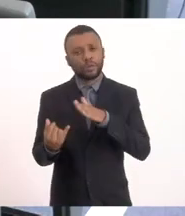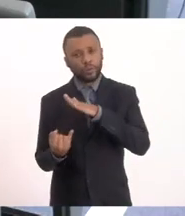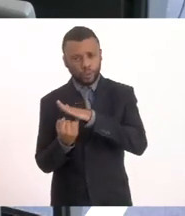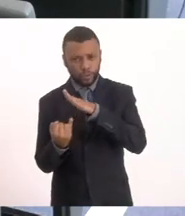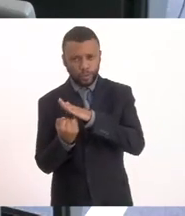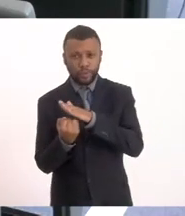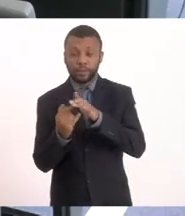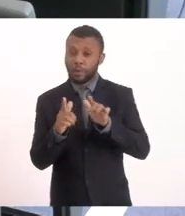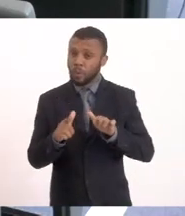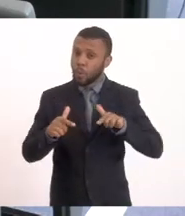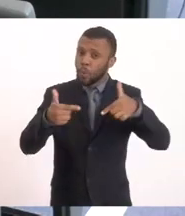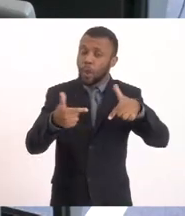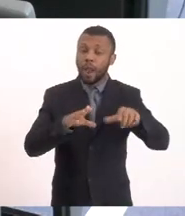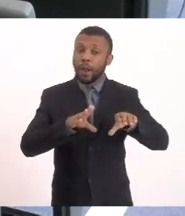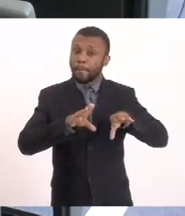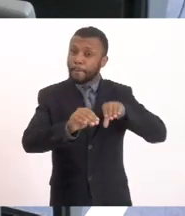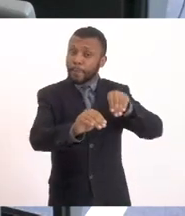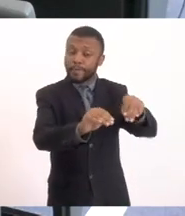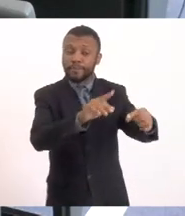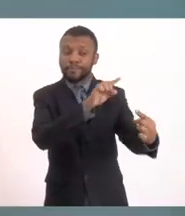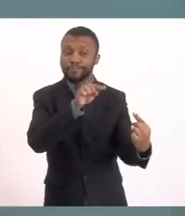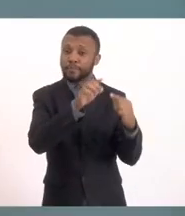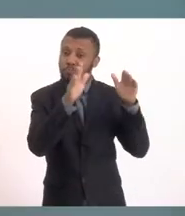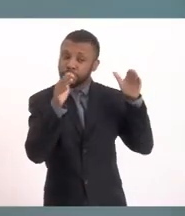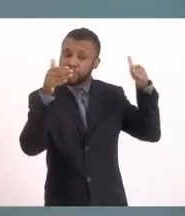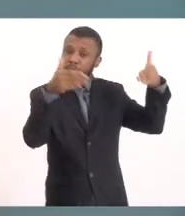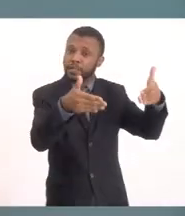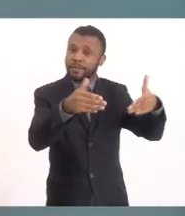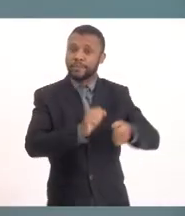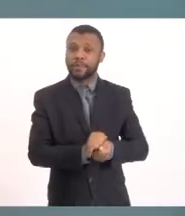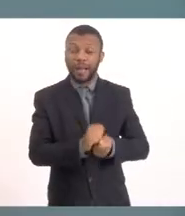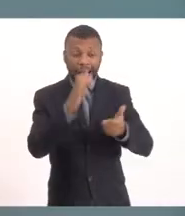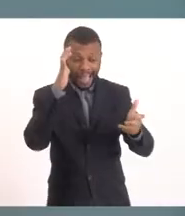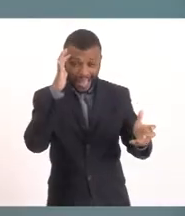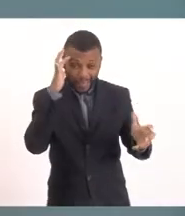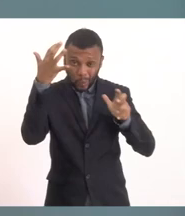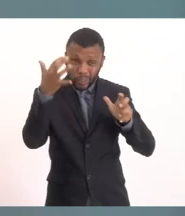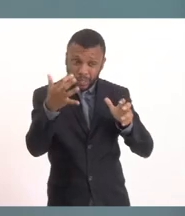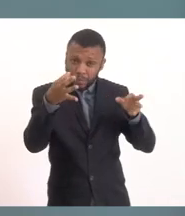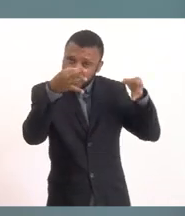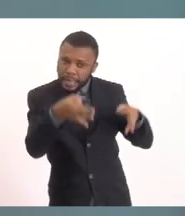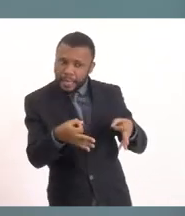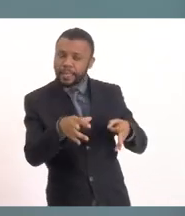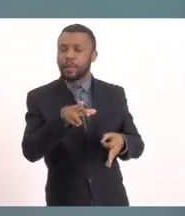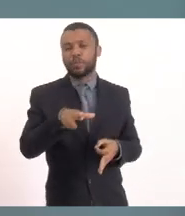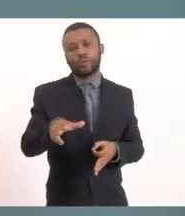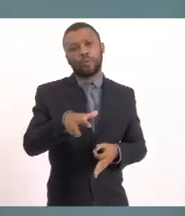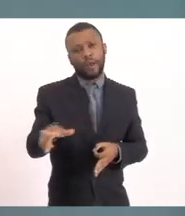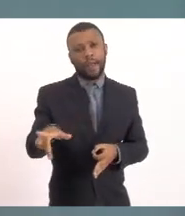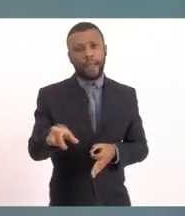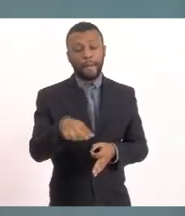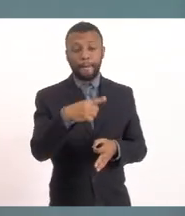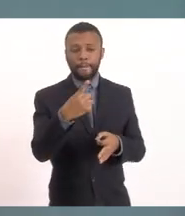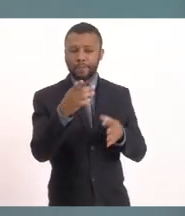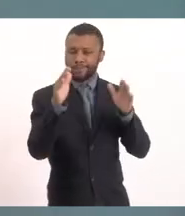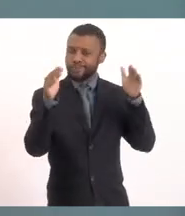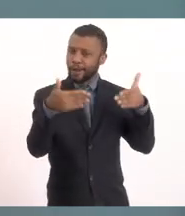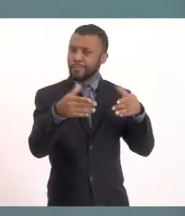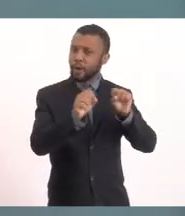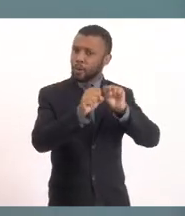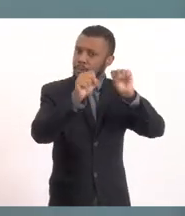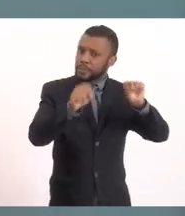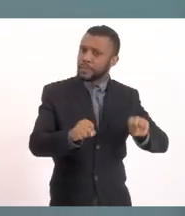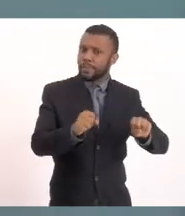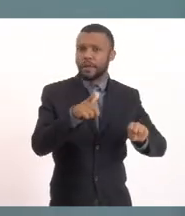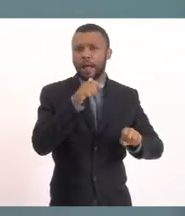É uma intervenção pontual Ainda não é a solução que a gente necessita para o sistema lagunar Saquarema